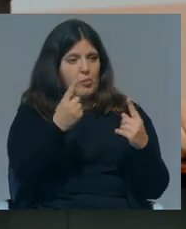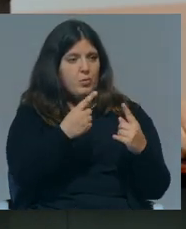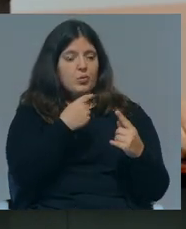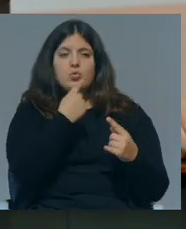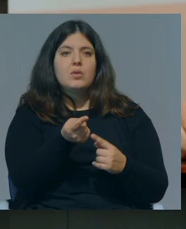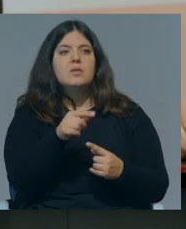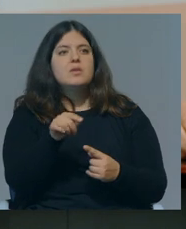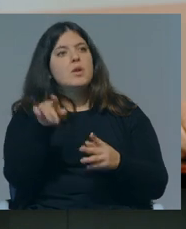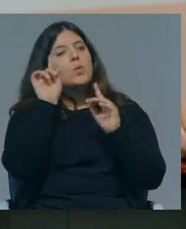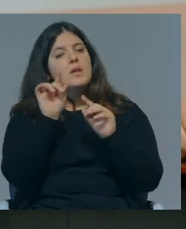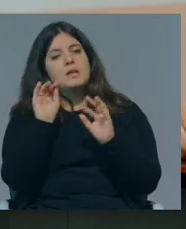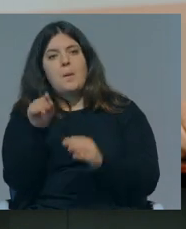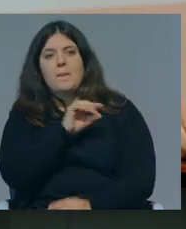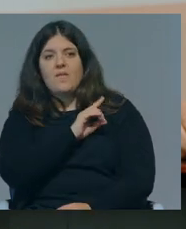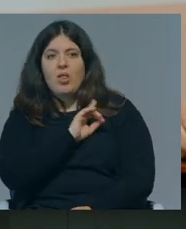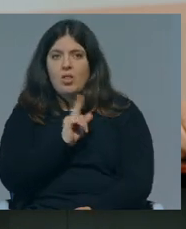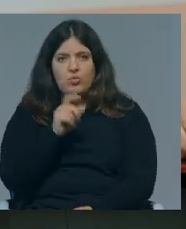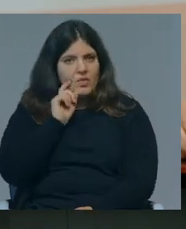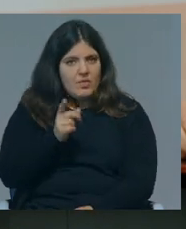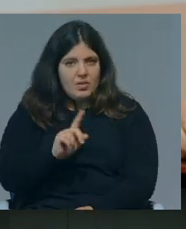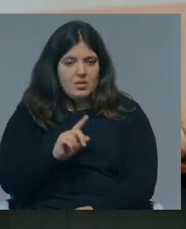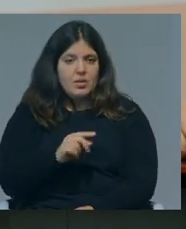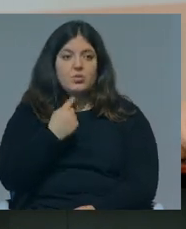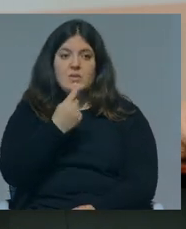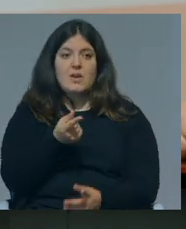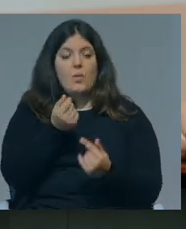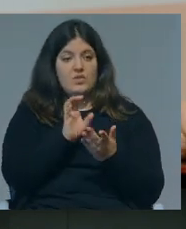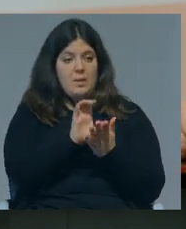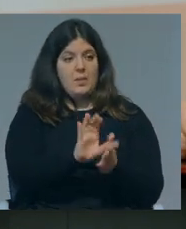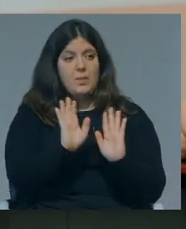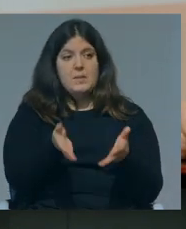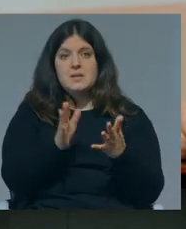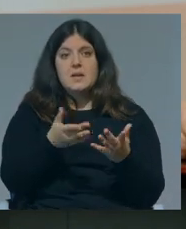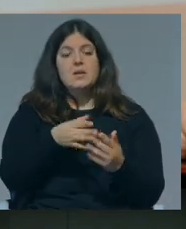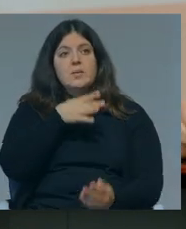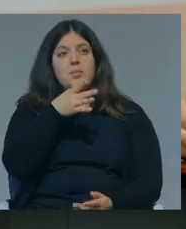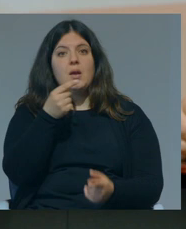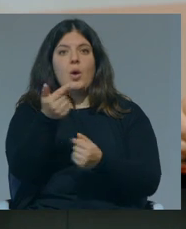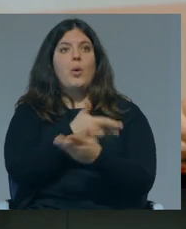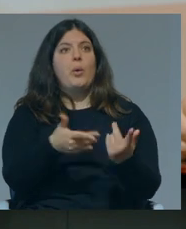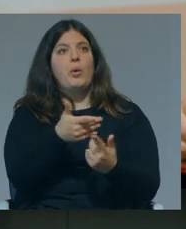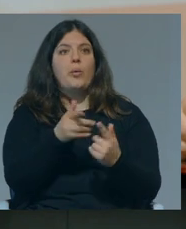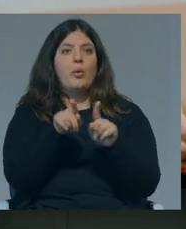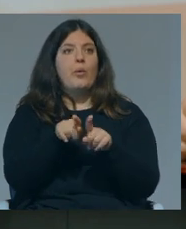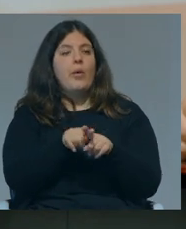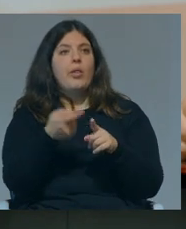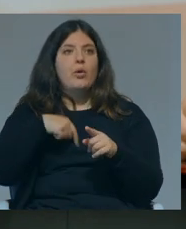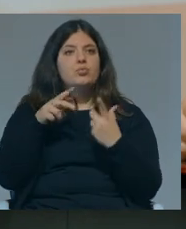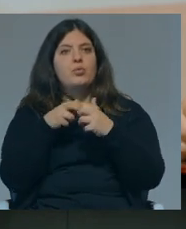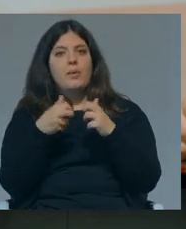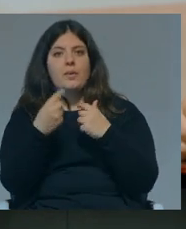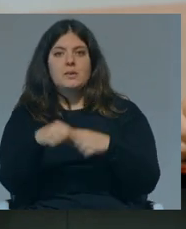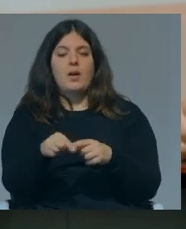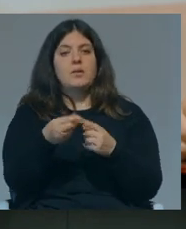Ou seja, eu não estou com isto a defender o ensino privado, não é isto, é só dizer que esse investimento claro tem de ser feito e perante o argumento econômico de que temos problemas